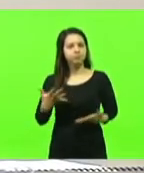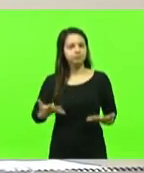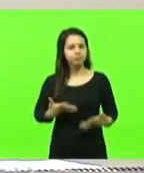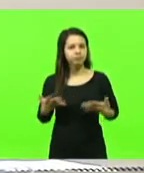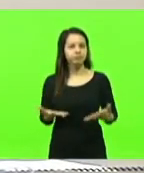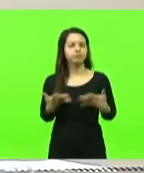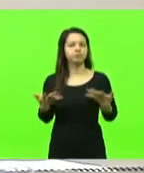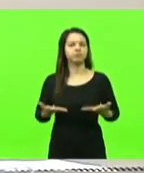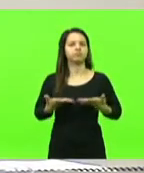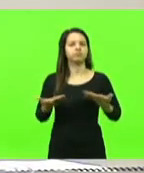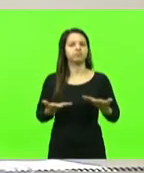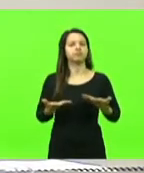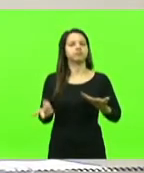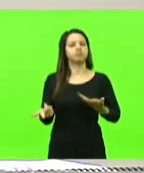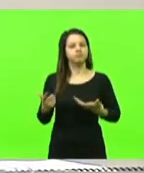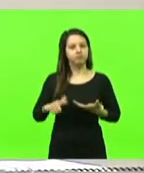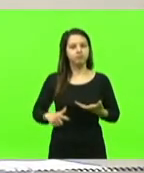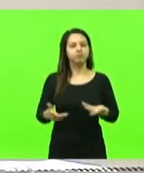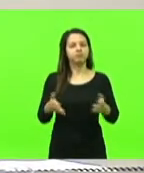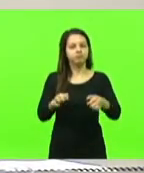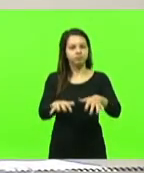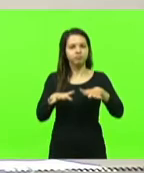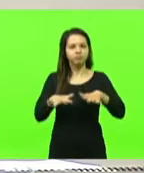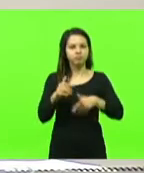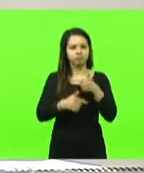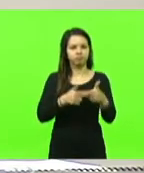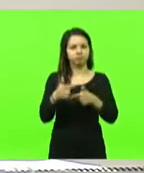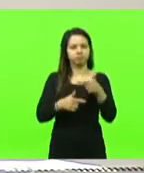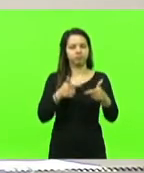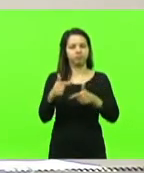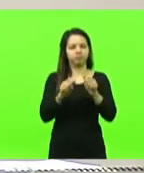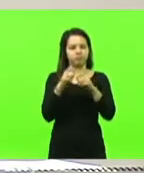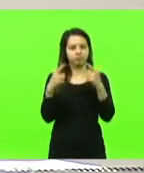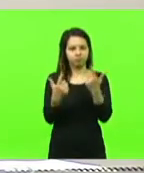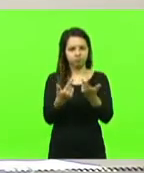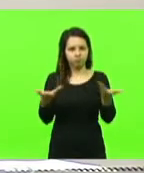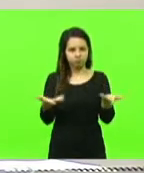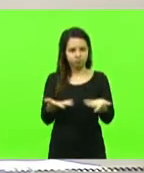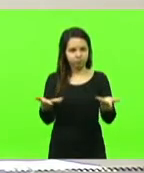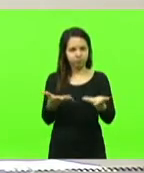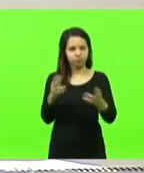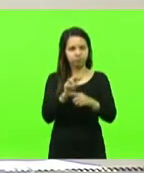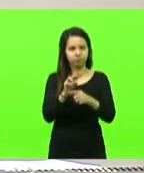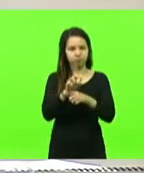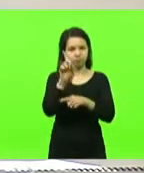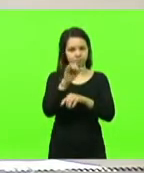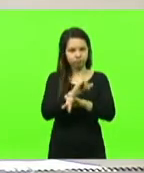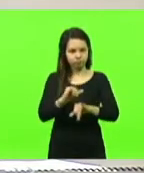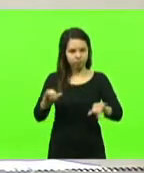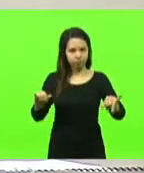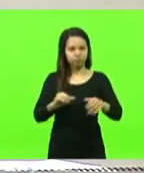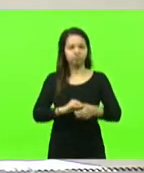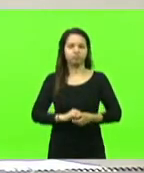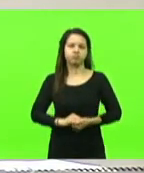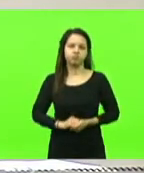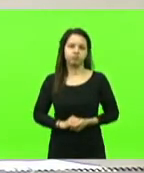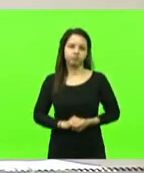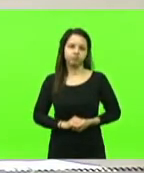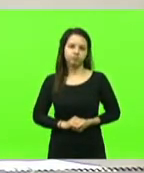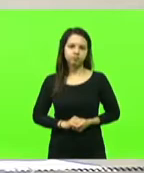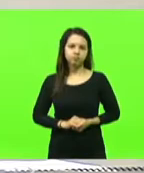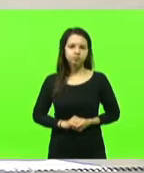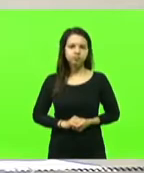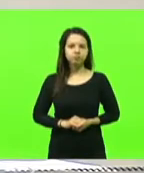mais uma sessão de trabalho na Leste no dia de hoje. Sobre a proteção de Deus, declaro aberta a presente sessão. Convido